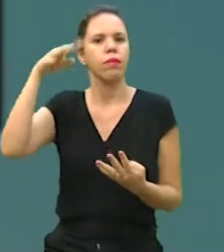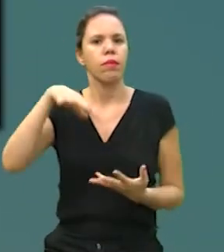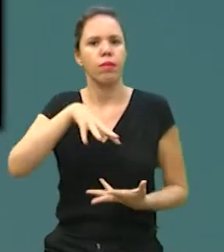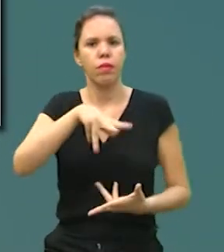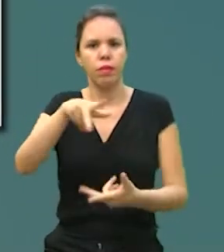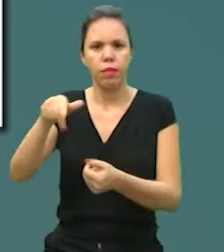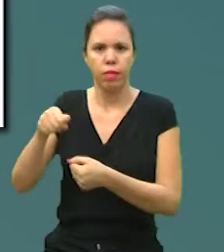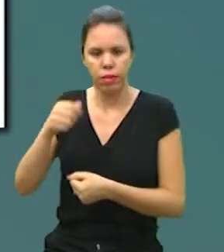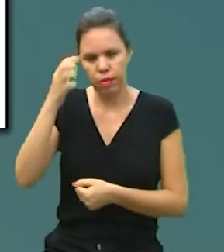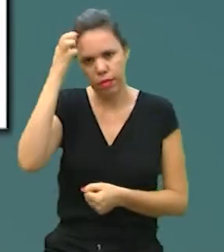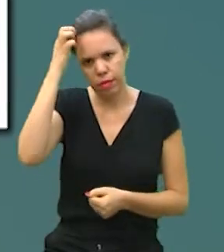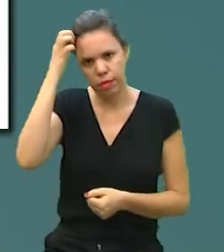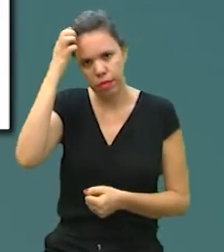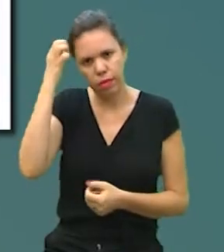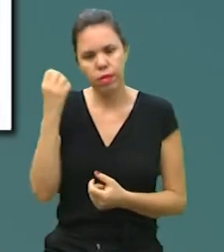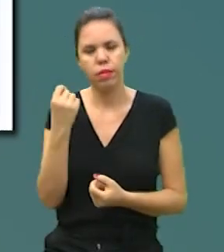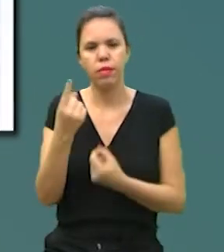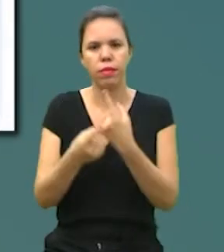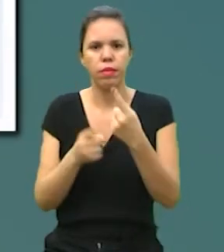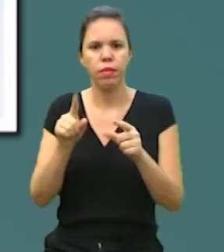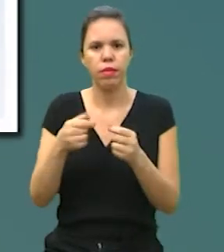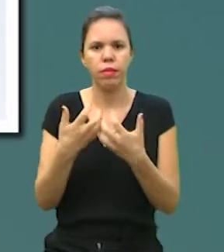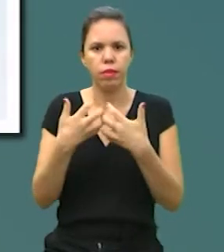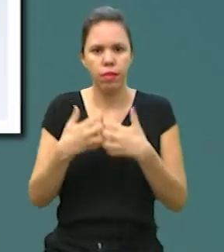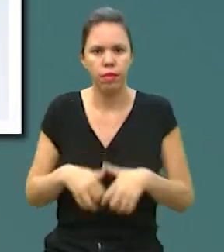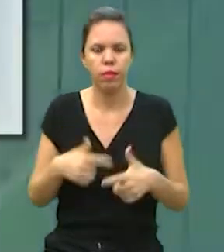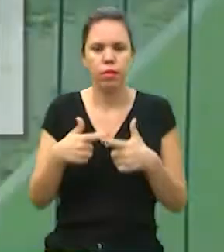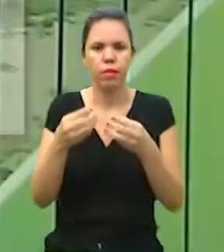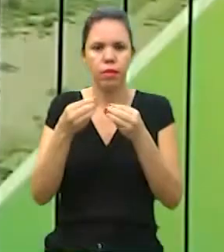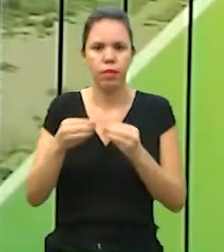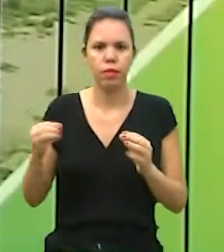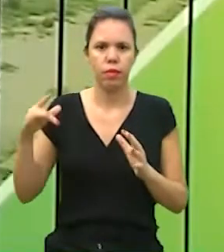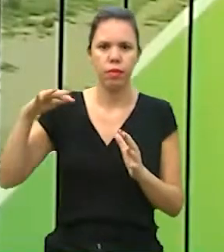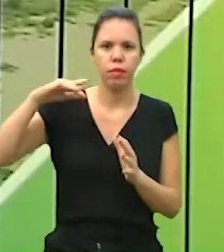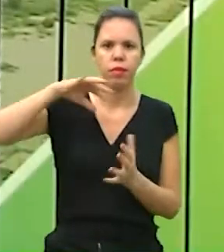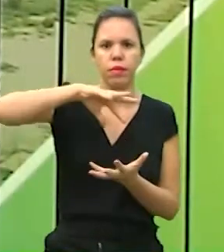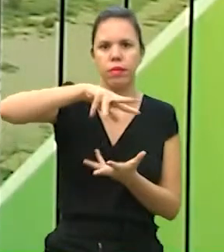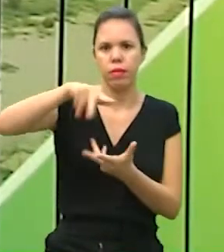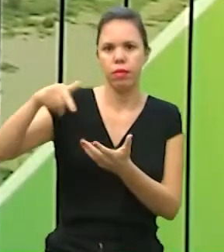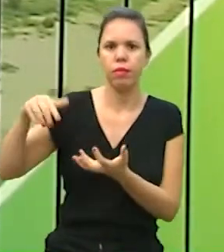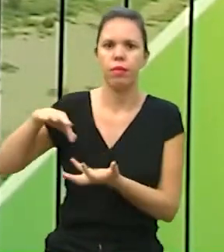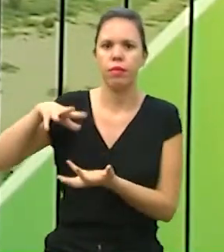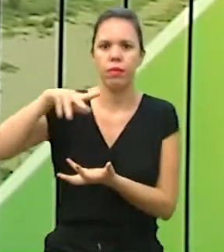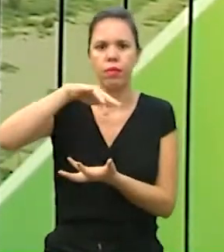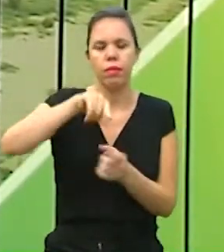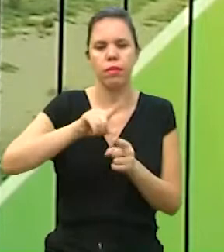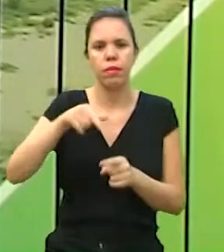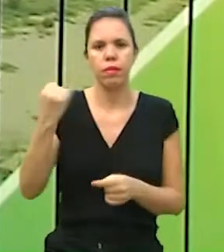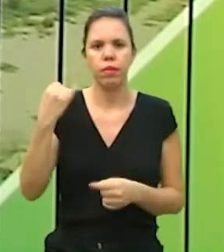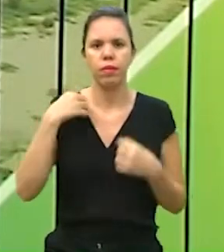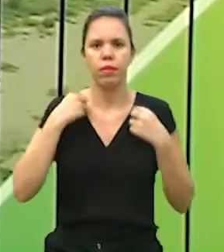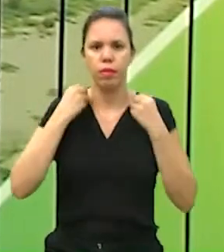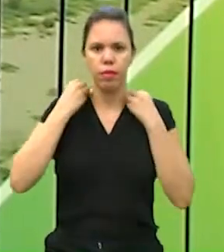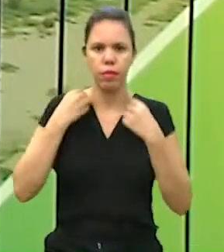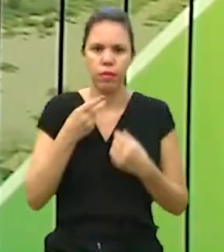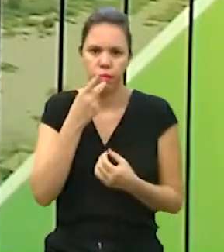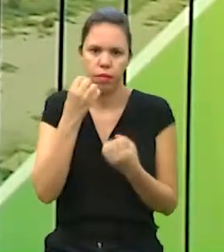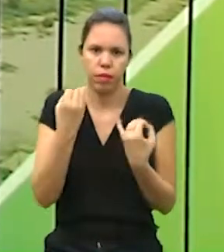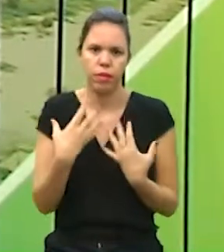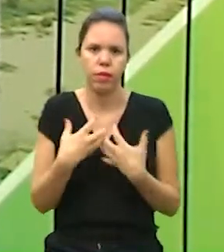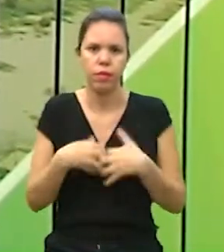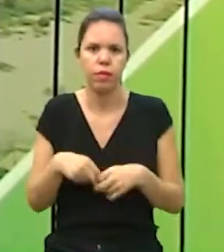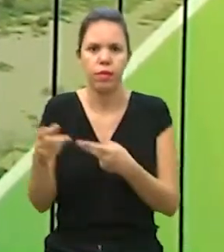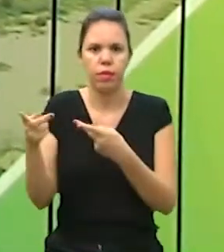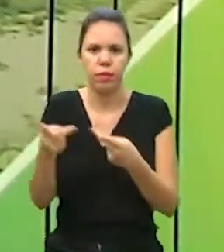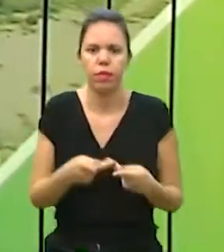gases emitidos na atmosfera, alguns deles de efeito estufa que aquecem o planeta. Isso é um assunto muito importante e para